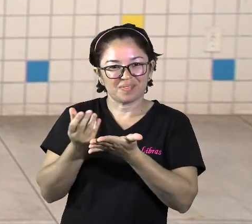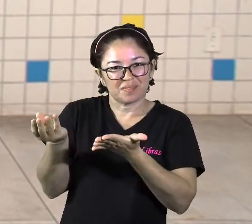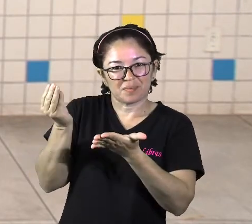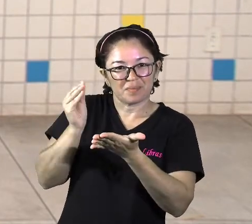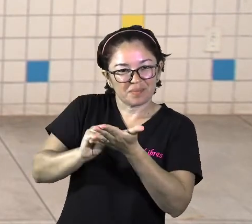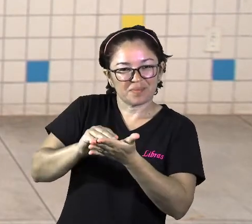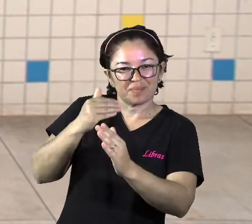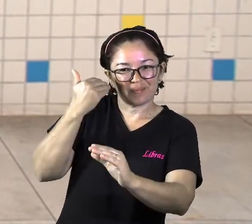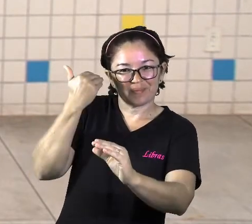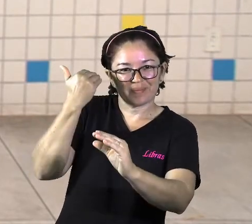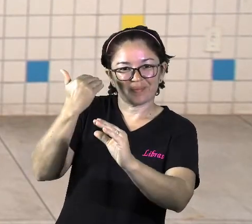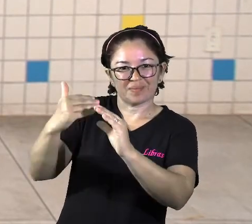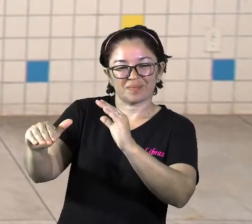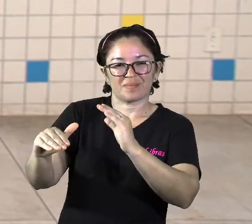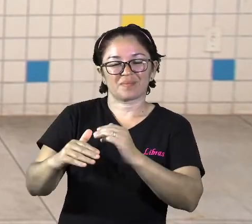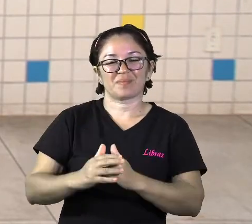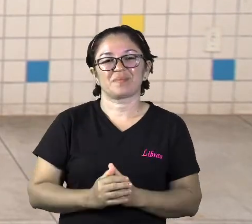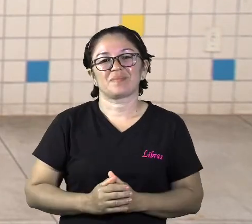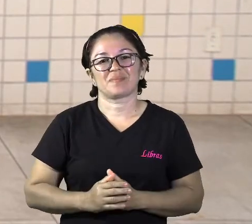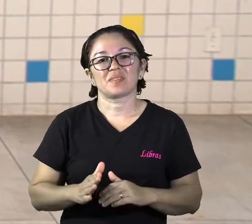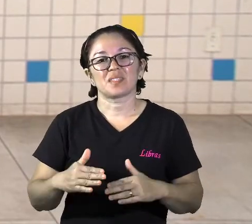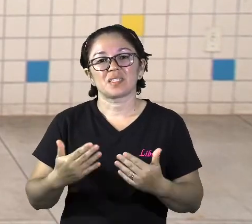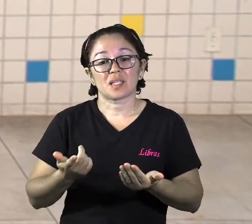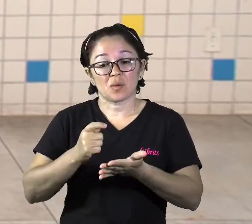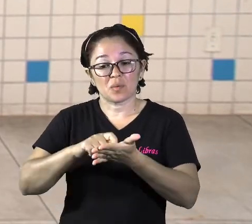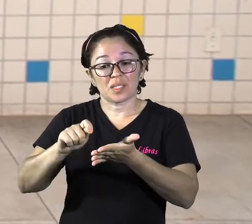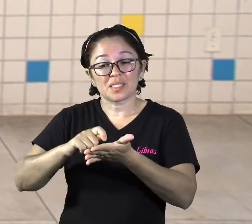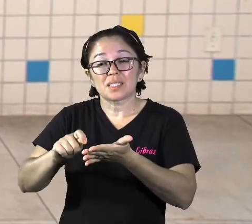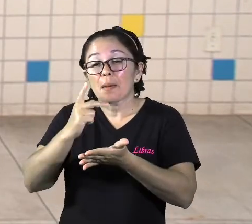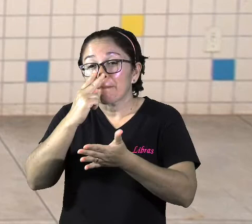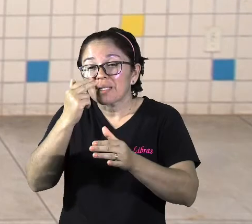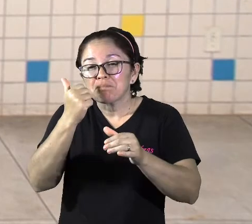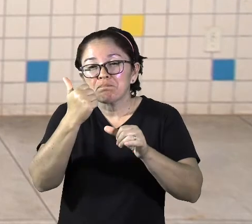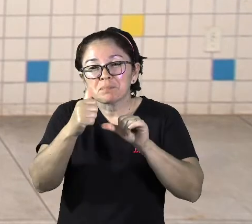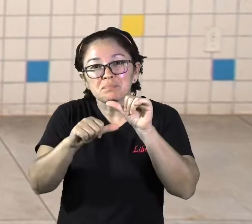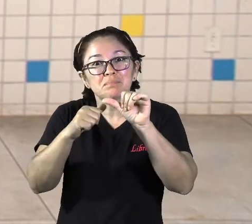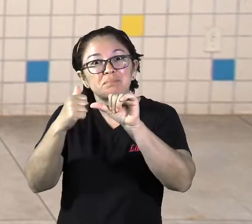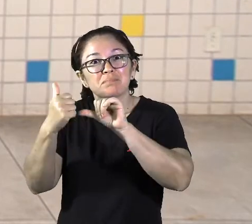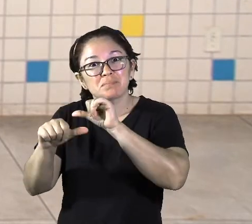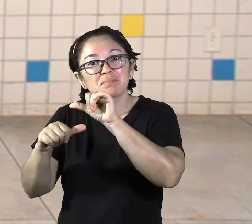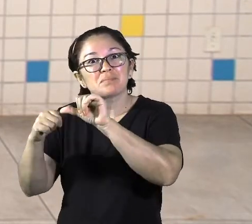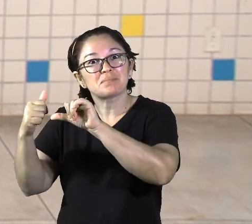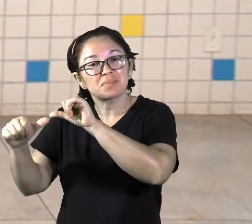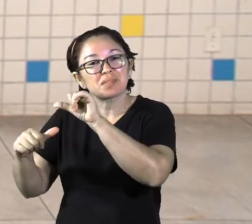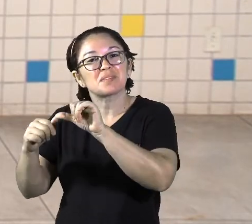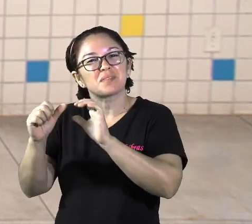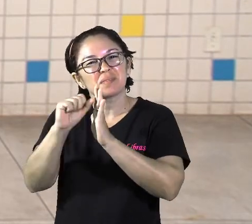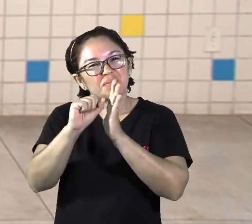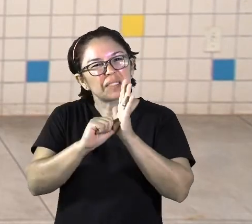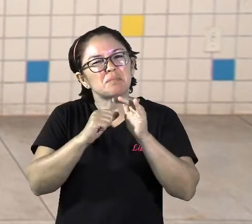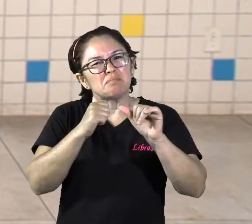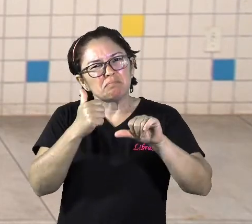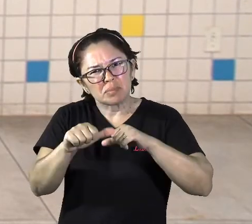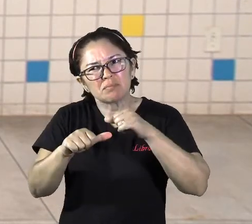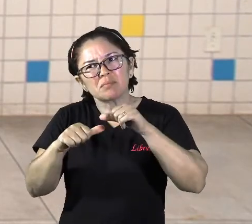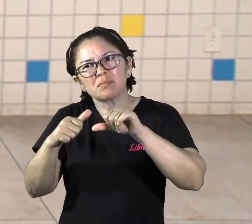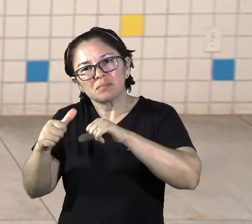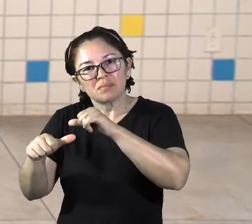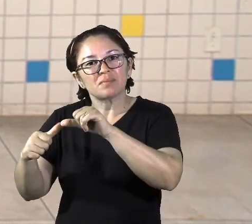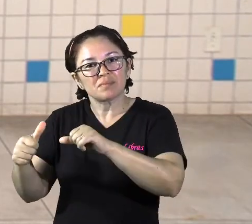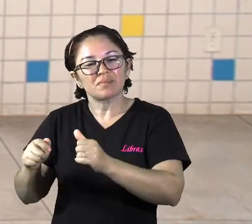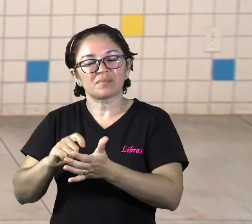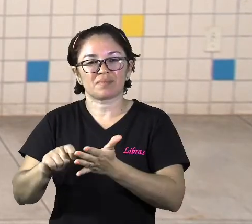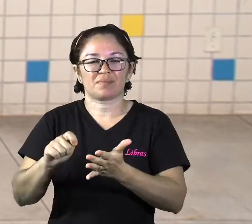registrar a escrita, na maneira de se comunicar, isso mesmo. E os homens, eles têm